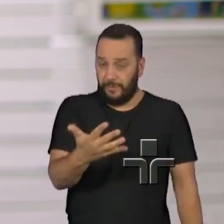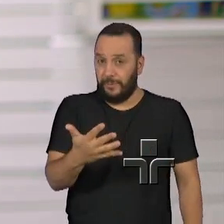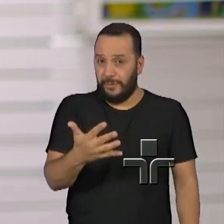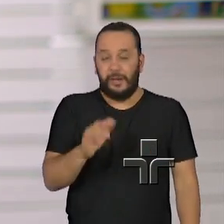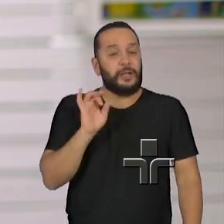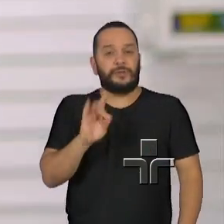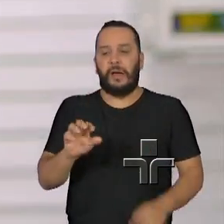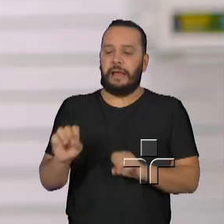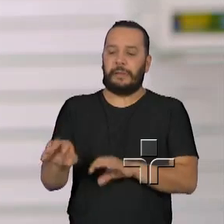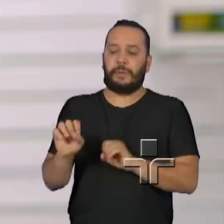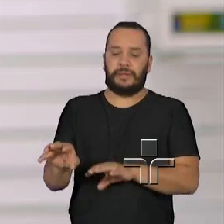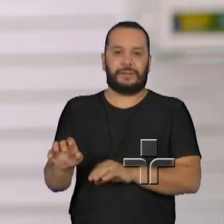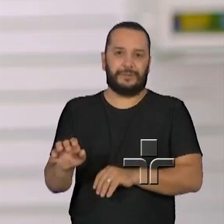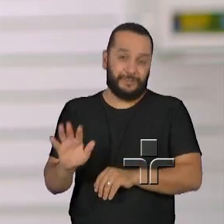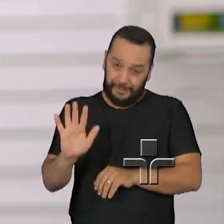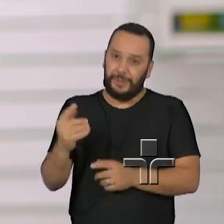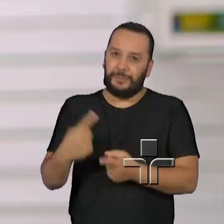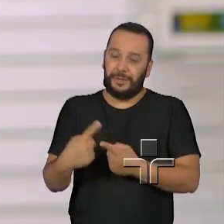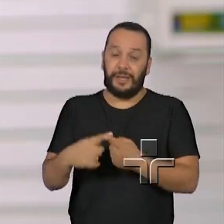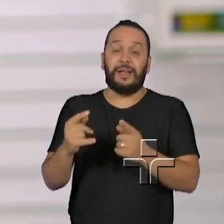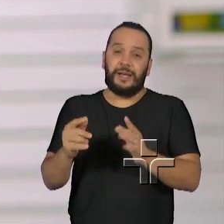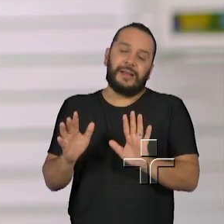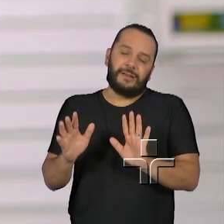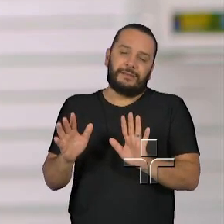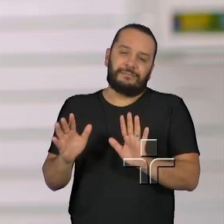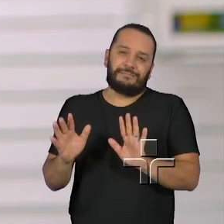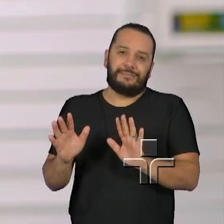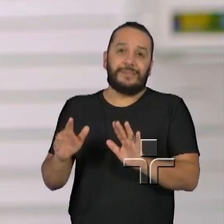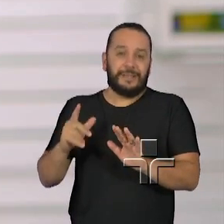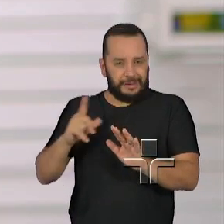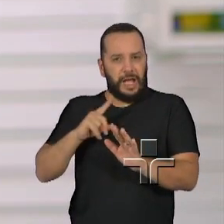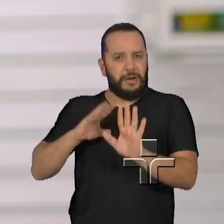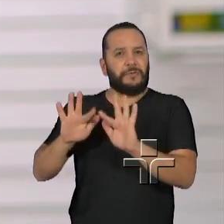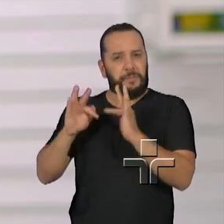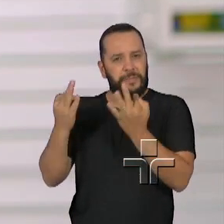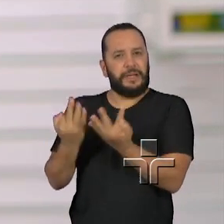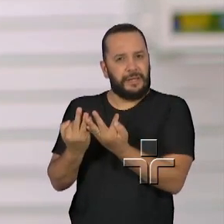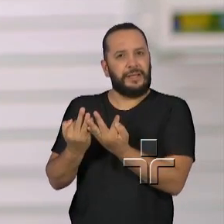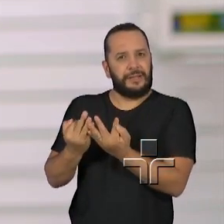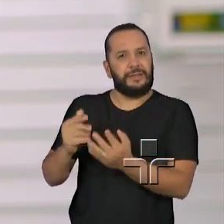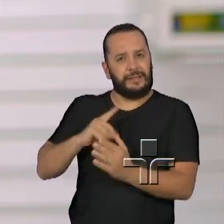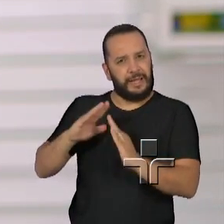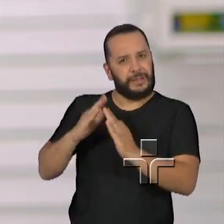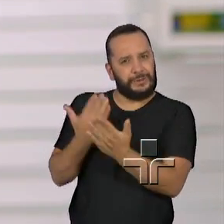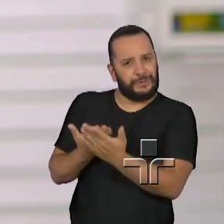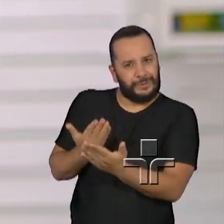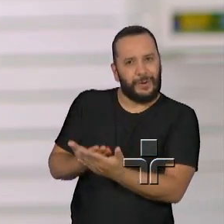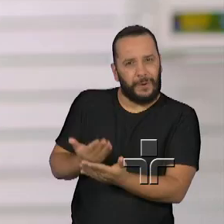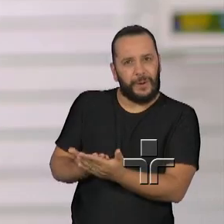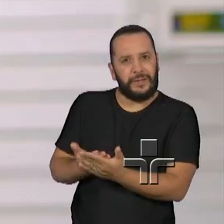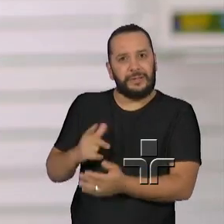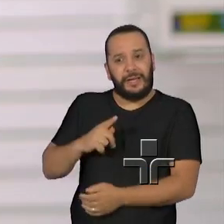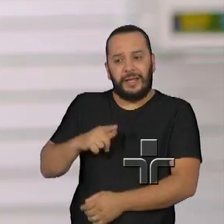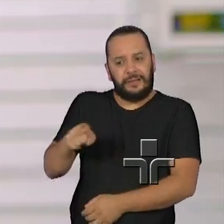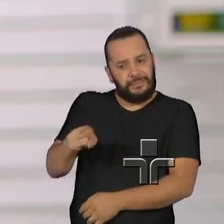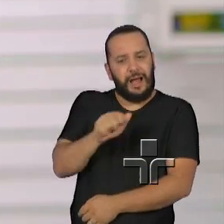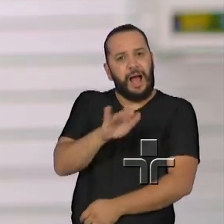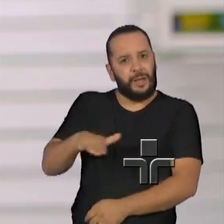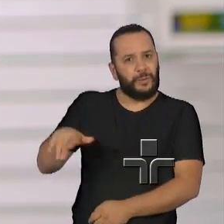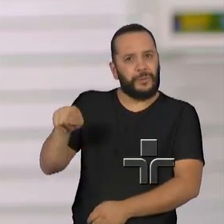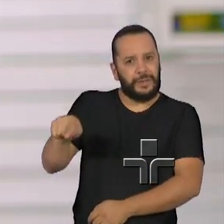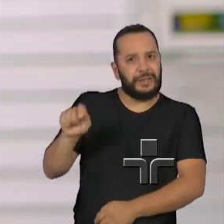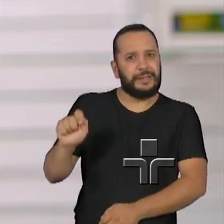educativo, né? Porque a família está na escola, né? A família também, apesar de não estar o aluno ali, mas é a